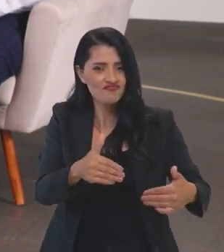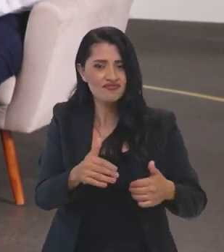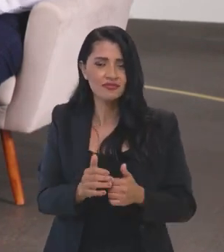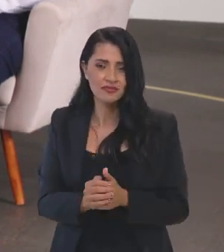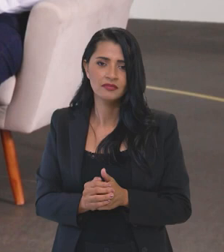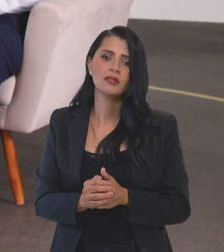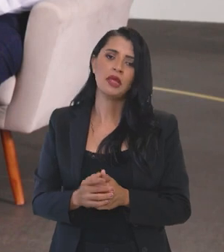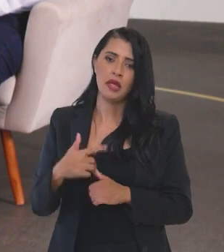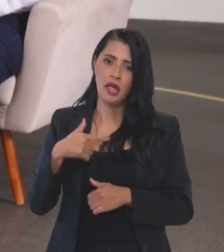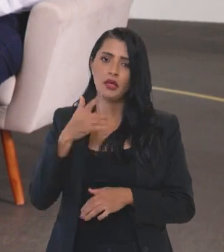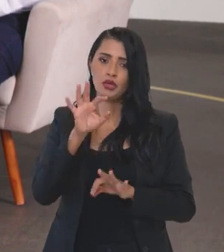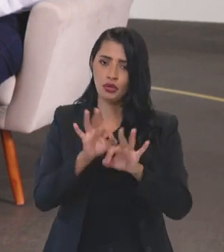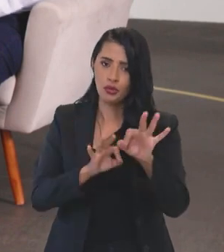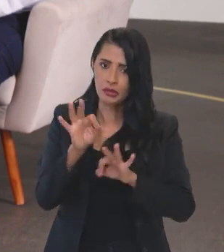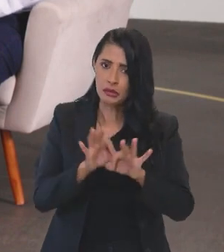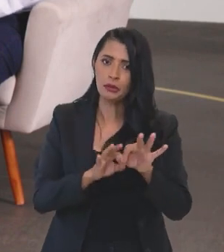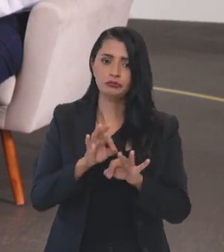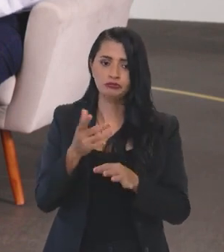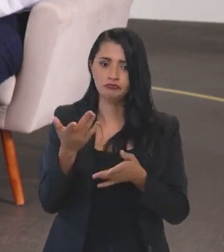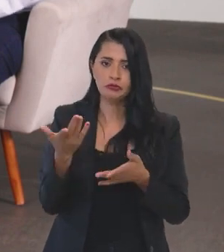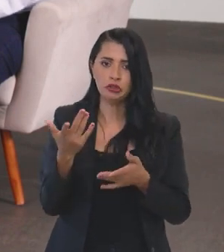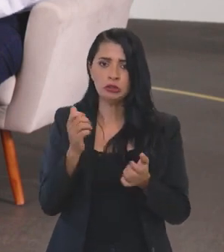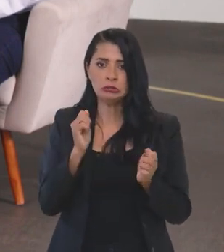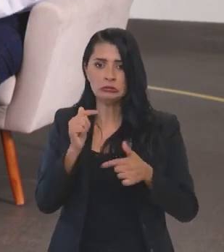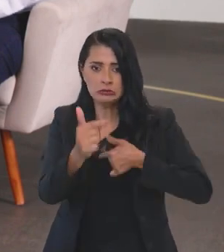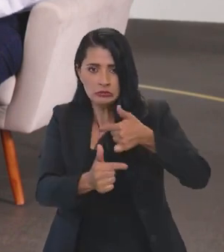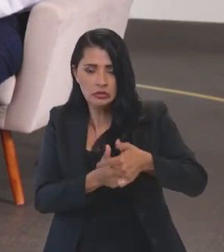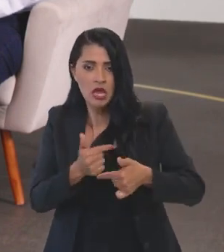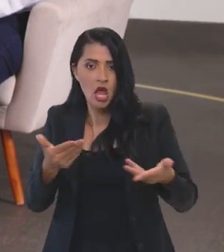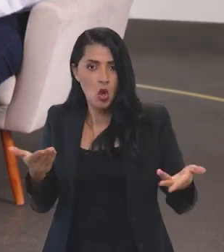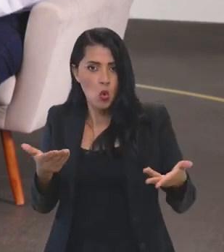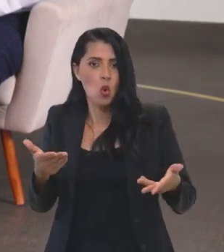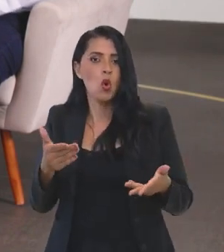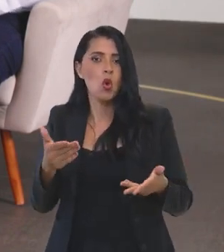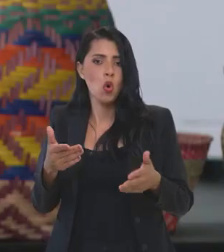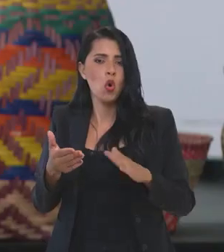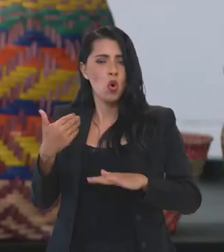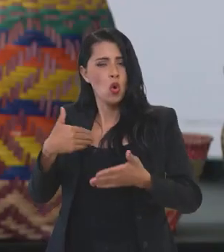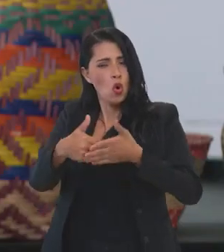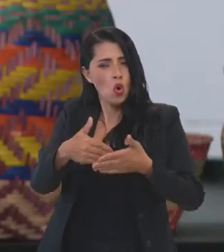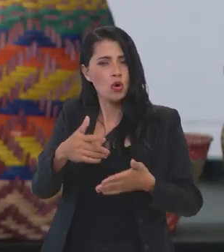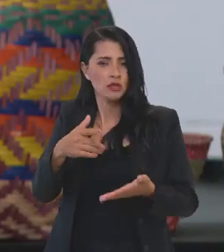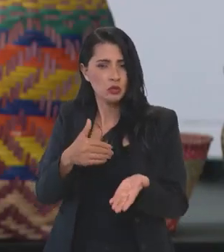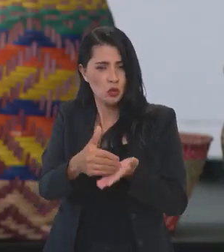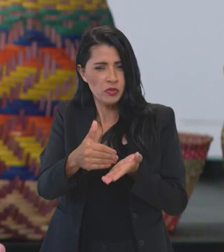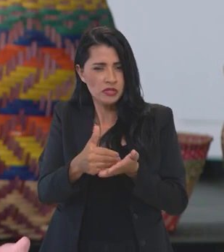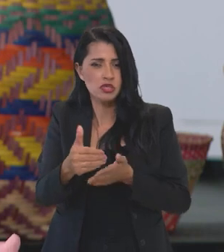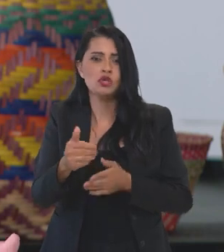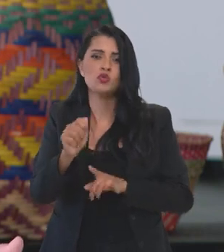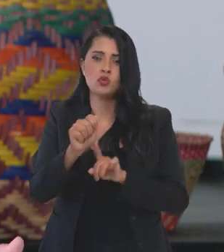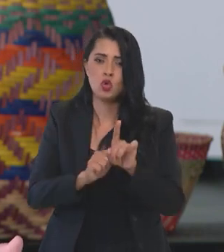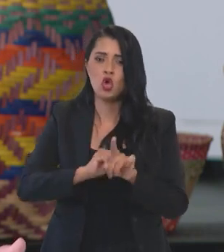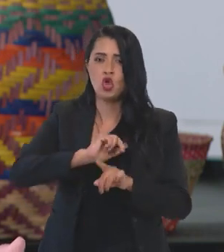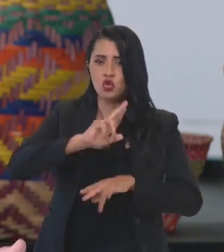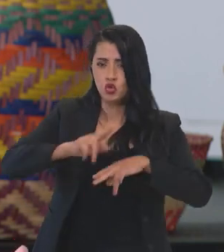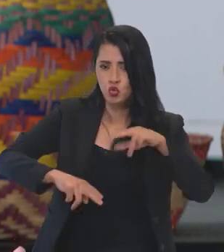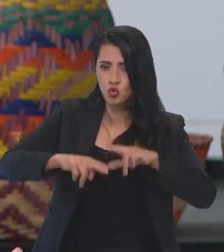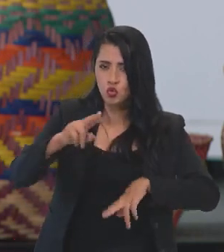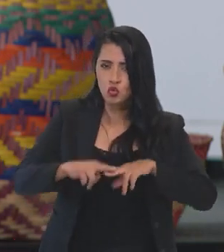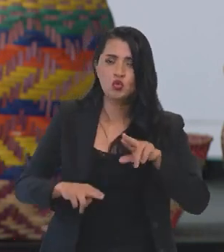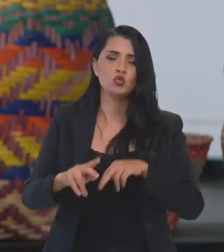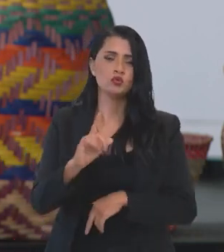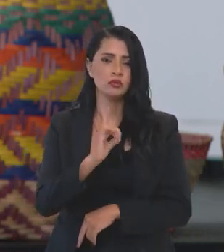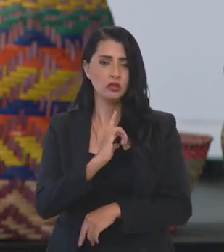Nós estamos com a realização de planos de ações. Agora, recentemente, no início de junho,